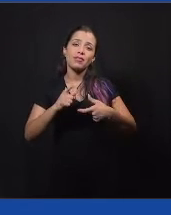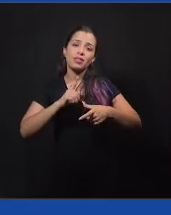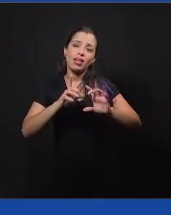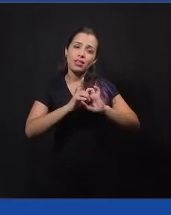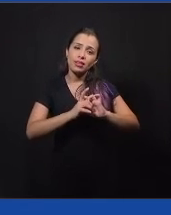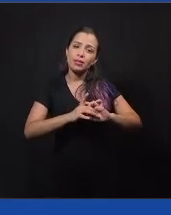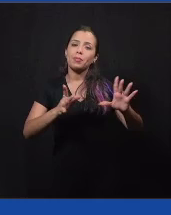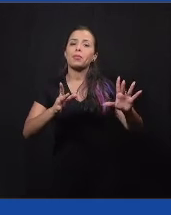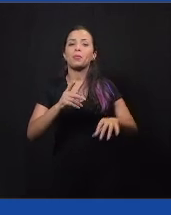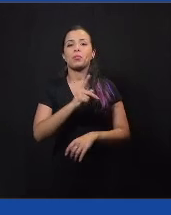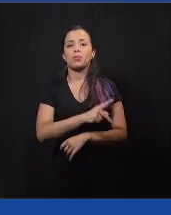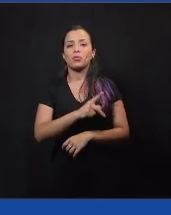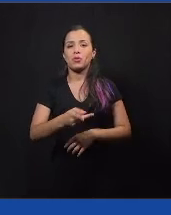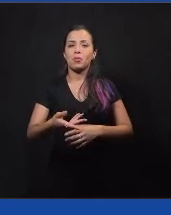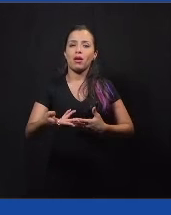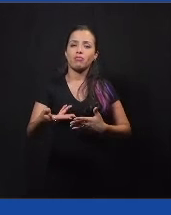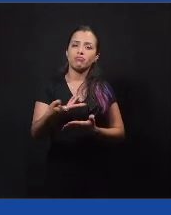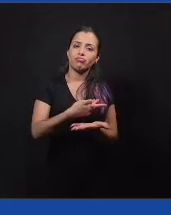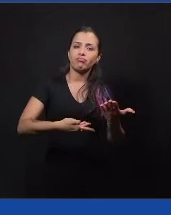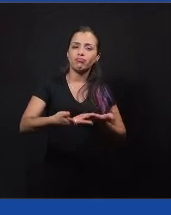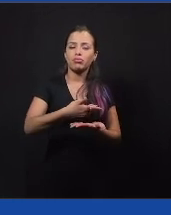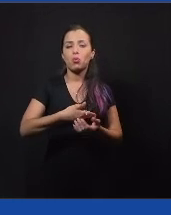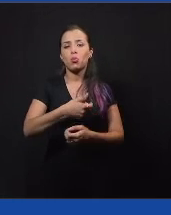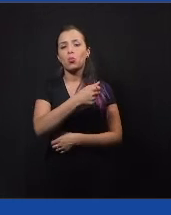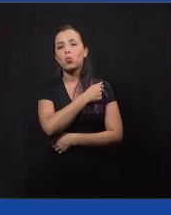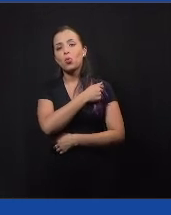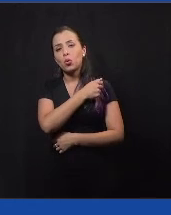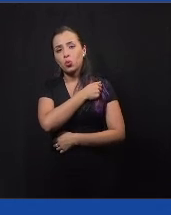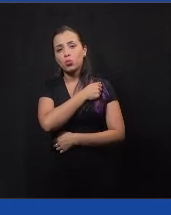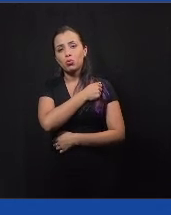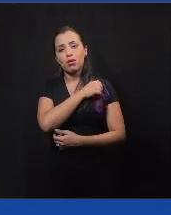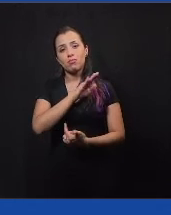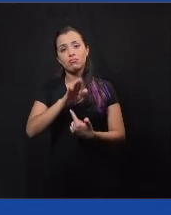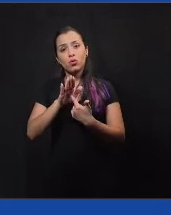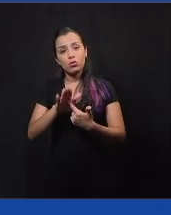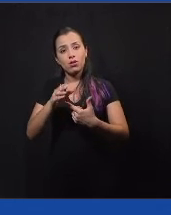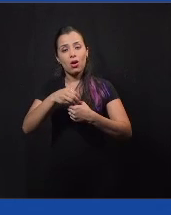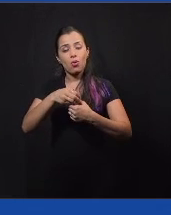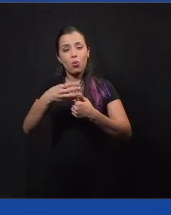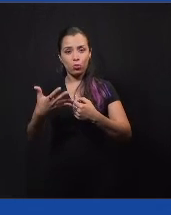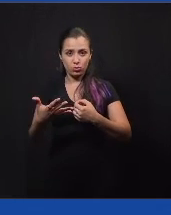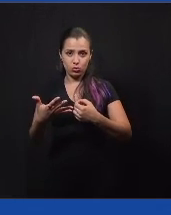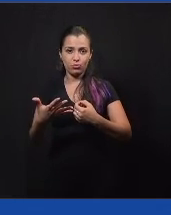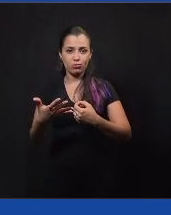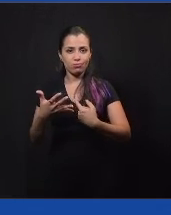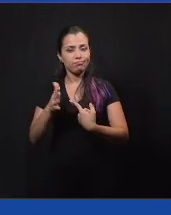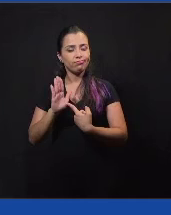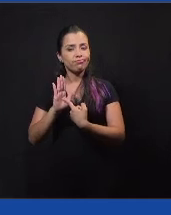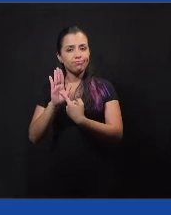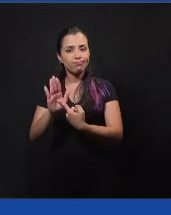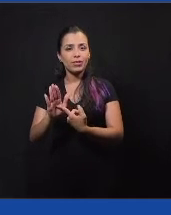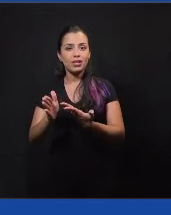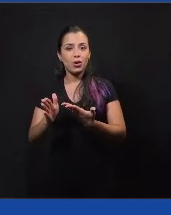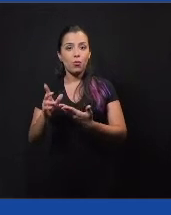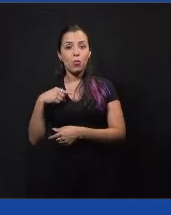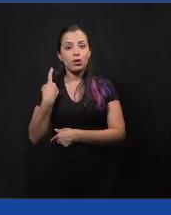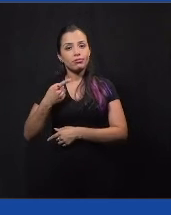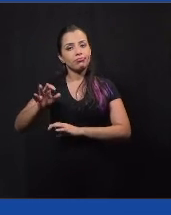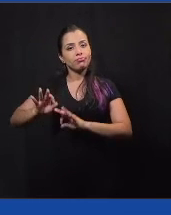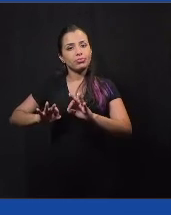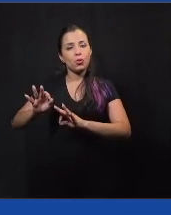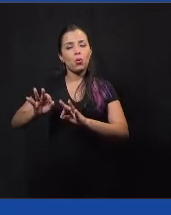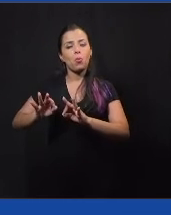a troca com os alunos com mais esse conteúdo. Então, a gente acabou elaborando uma jornada de cidadão